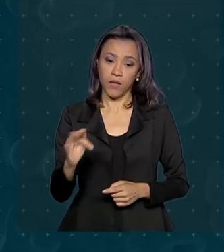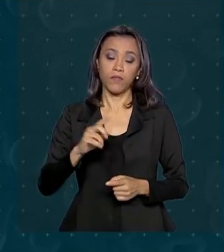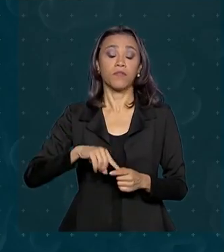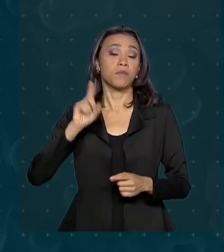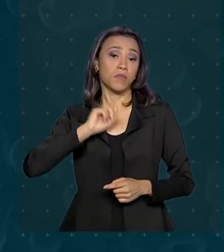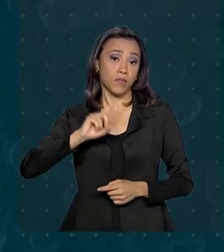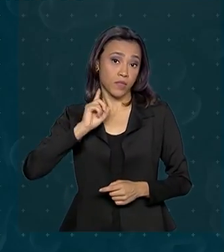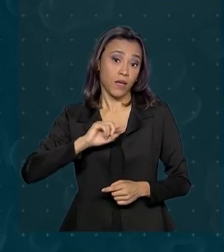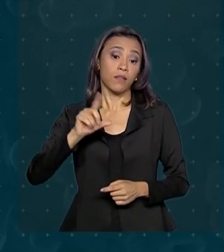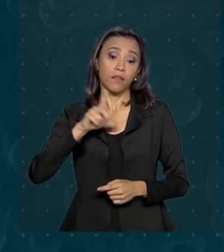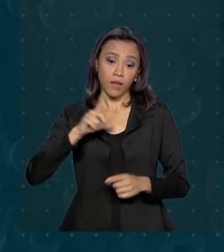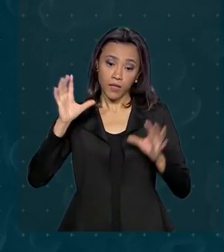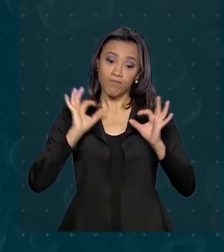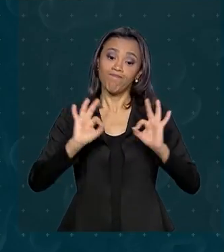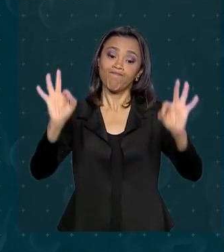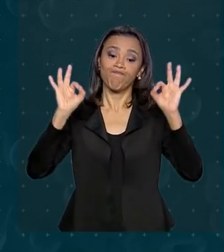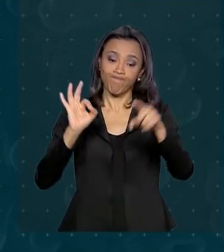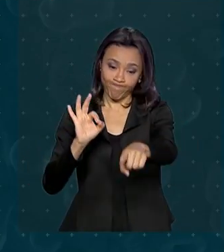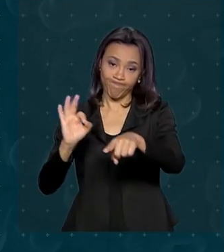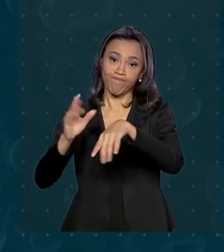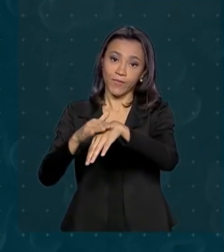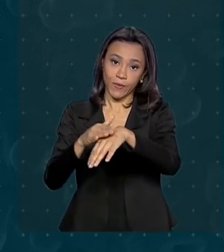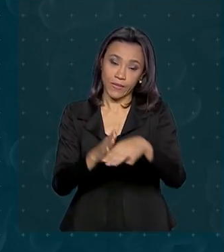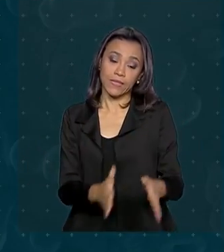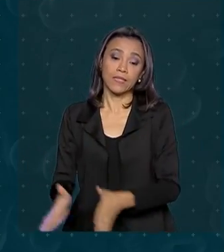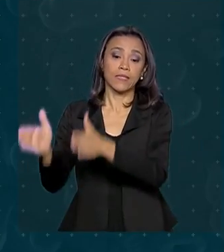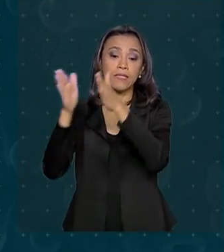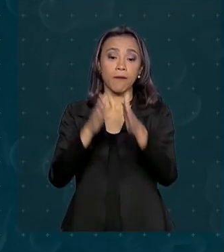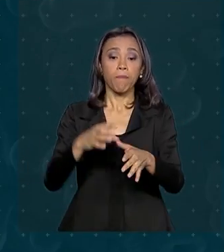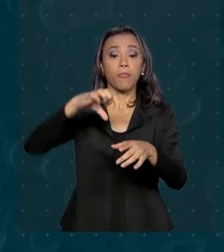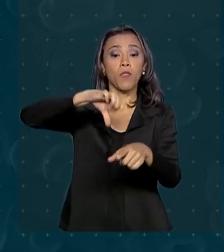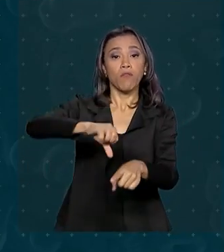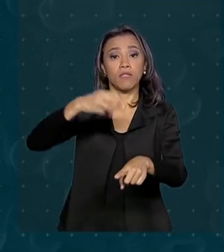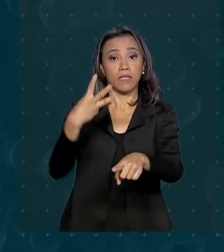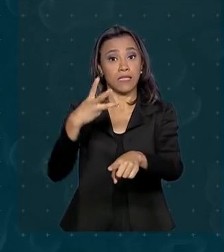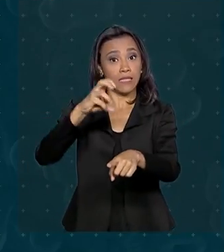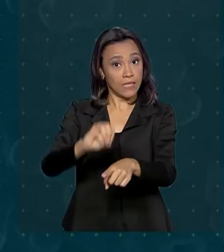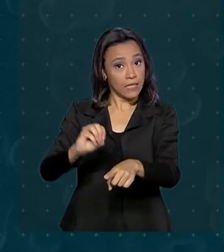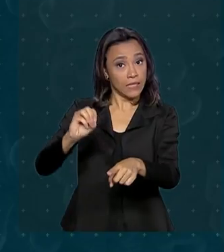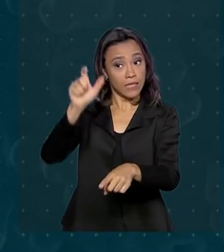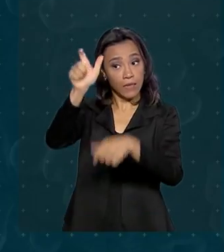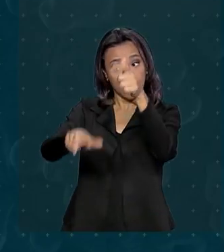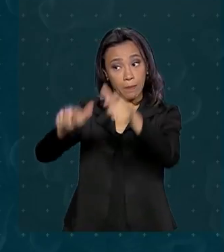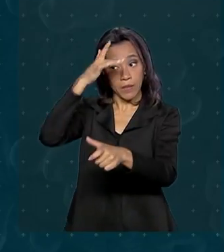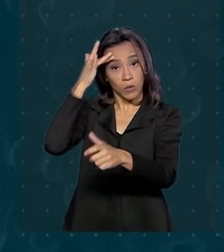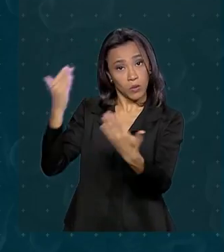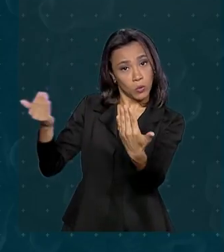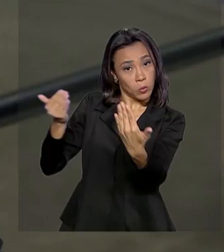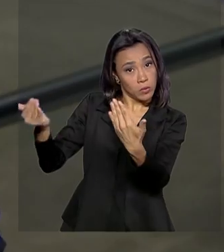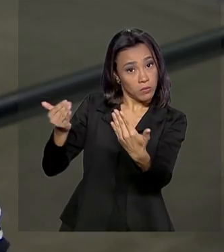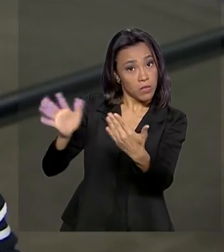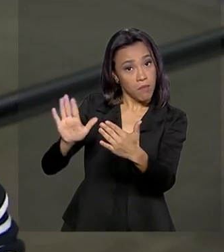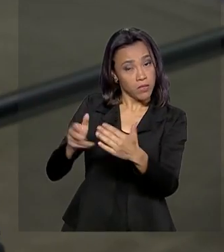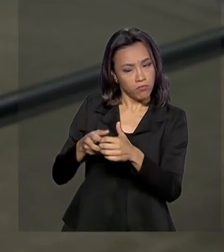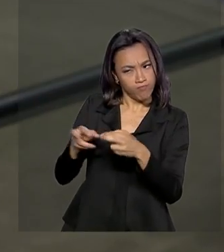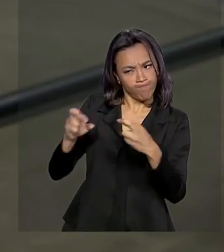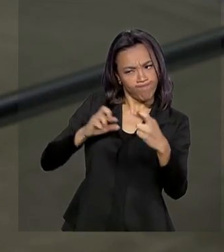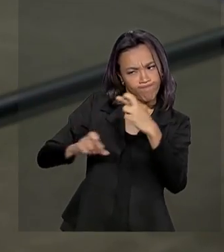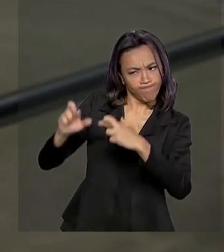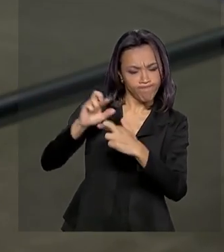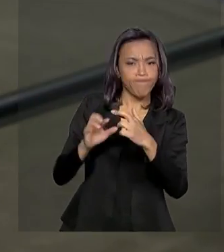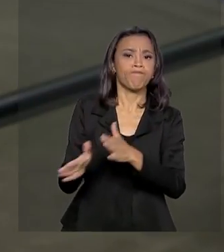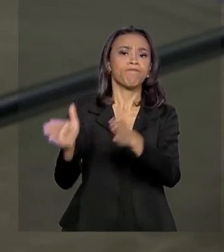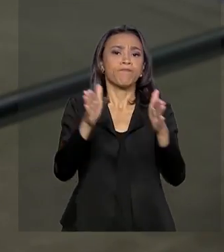também tem casos confirmados da doença. Há ainda 930 casos suspeitos em monitoramento. O Ministério da